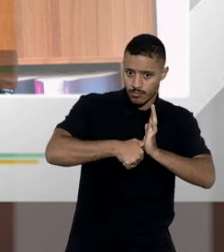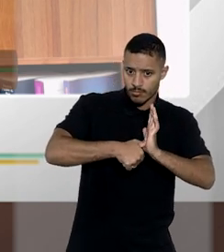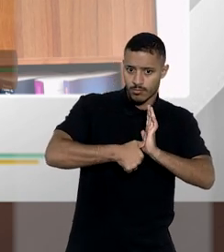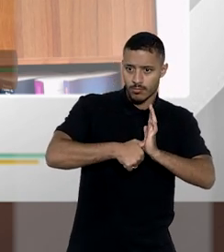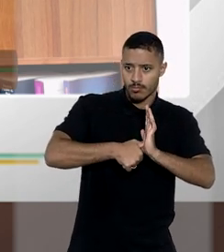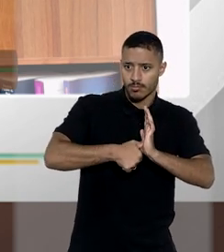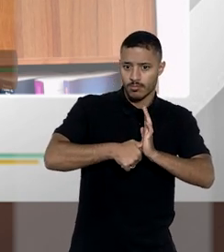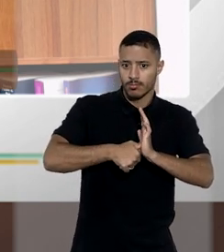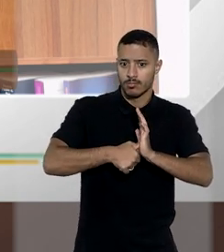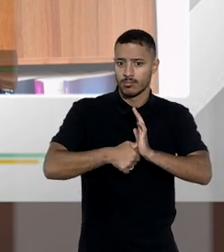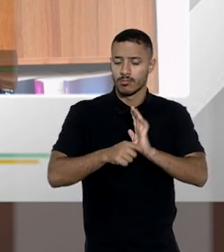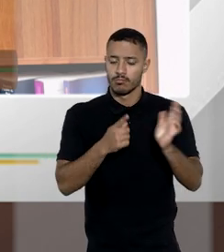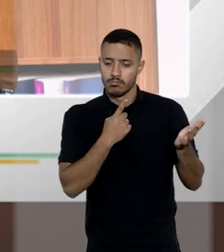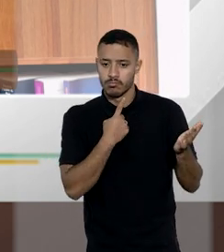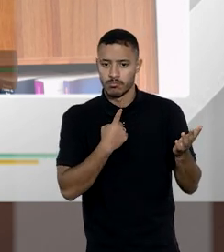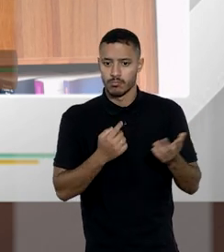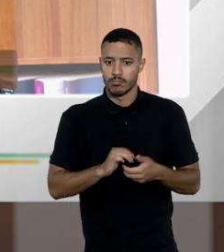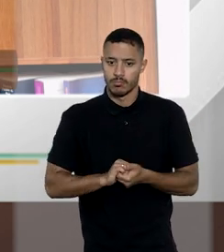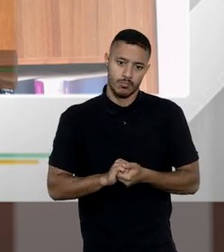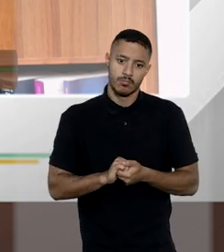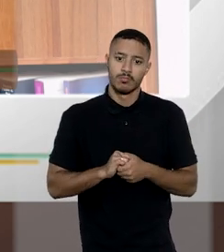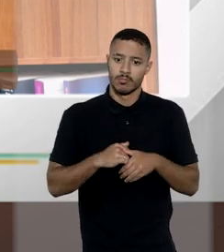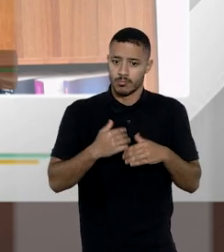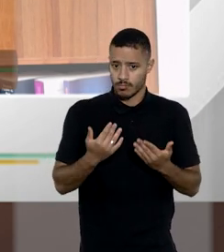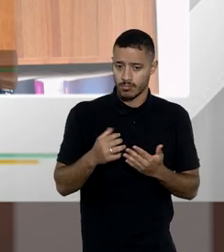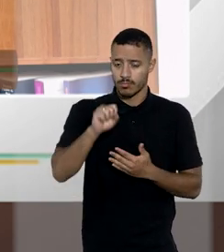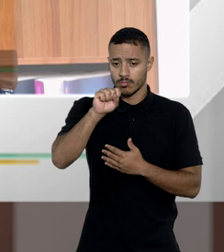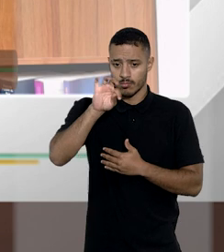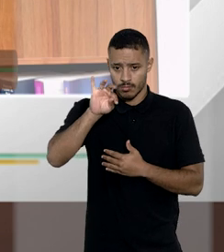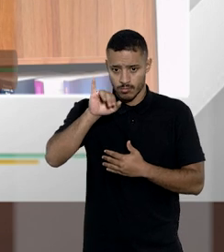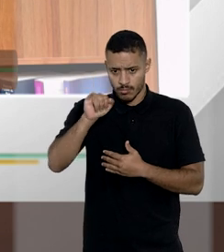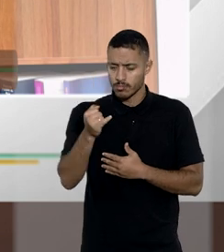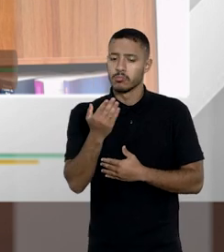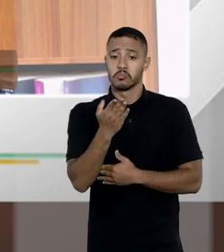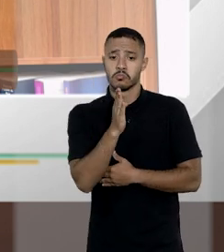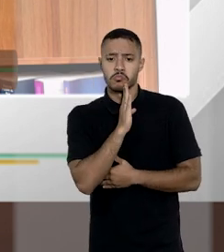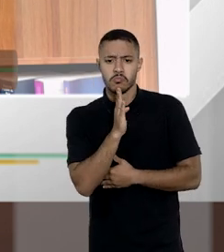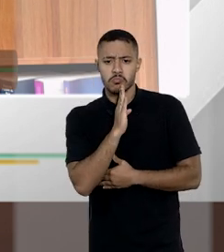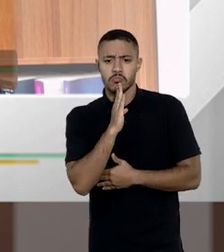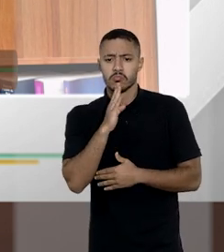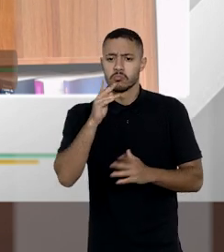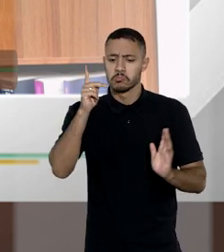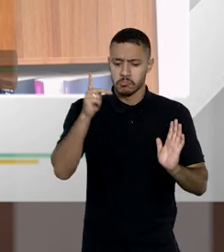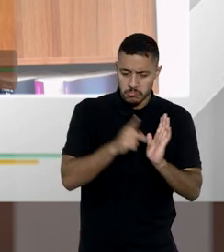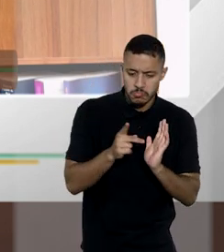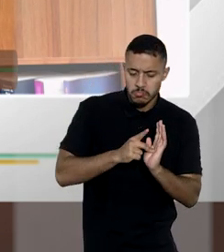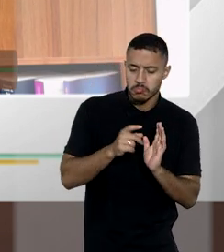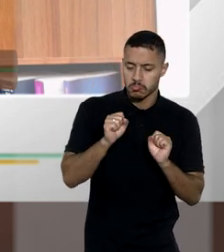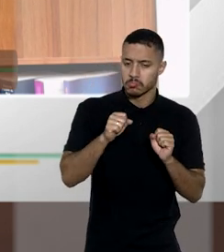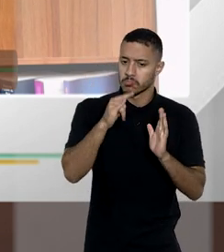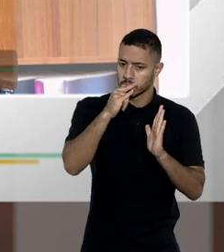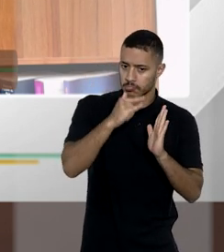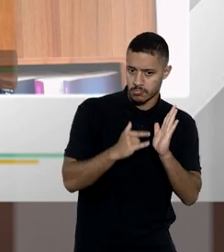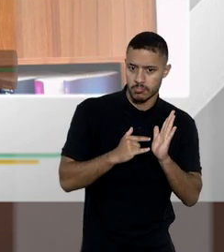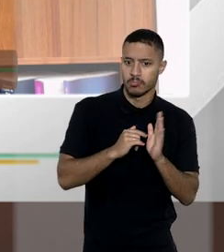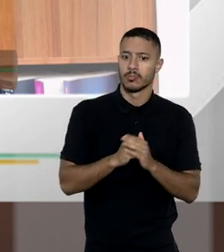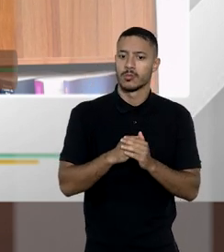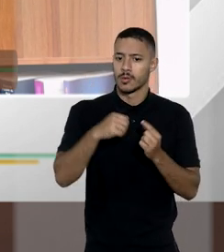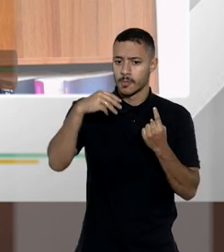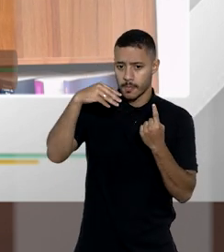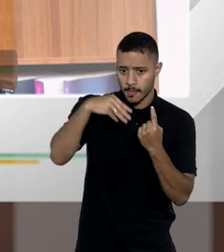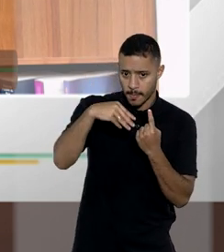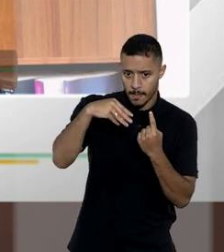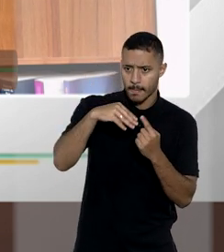na disposição de última vontade e o STJ reconheceu válido esse testamento e ali